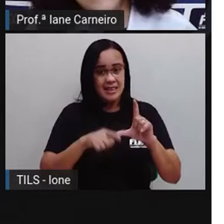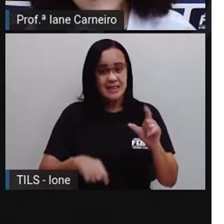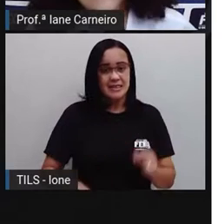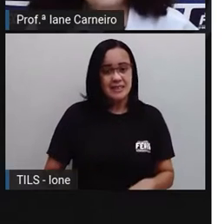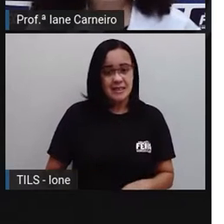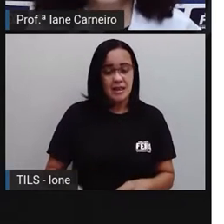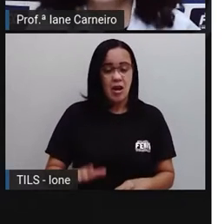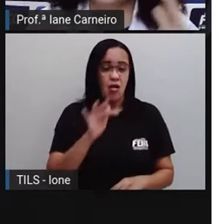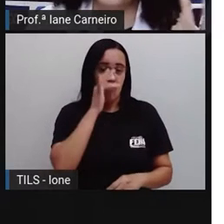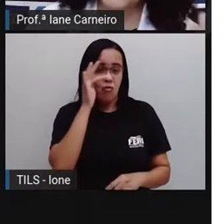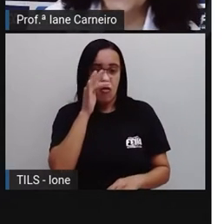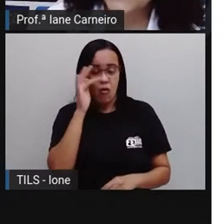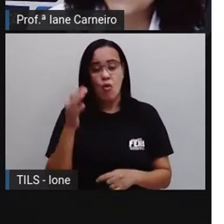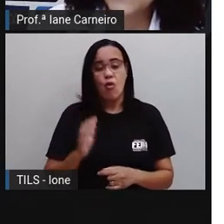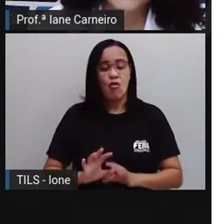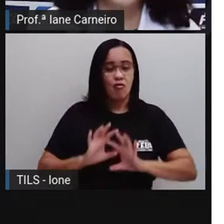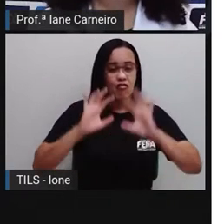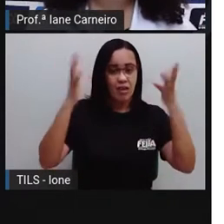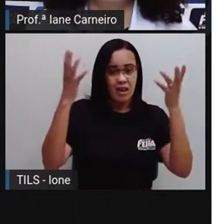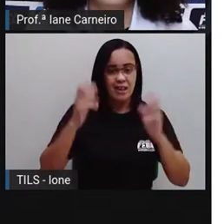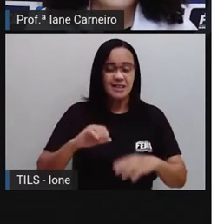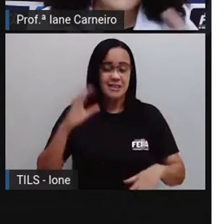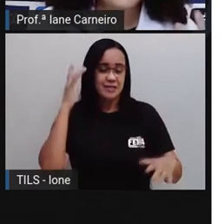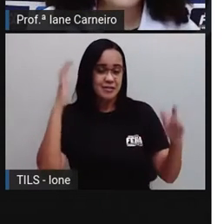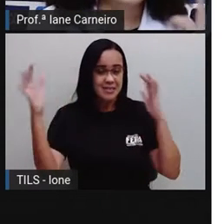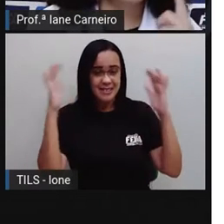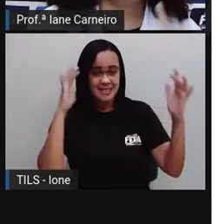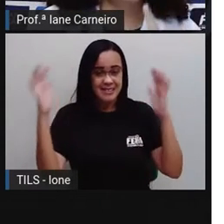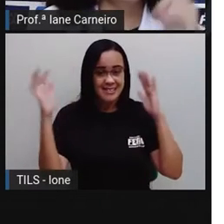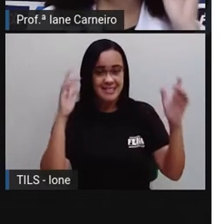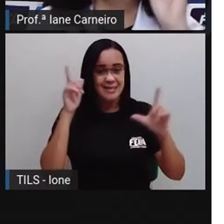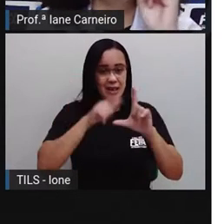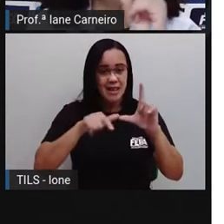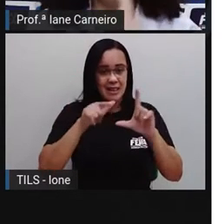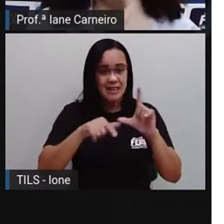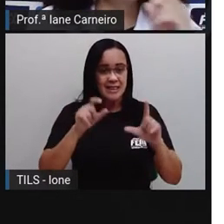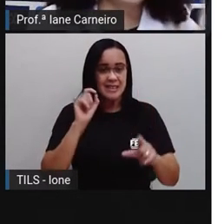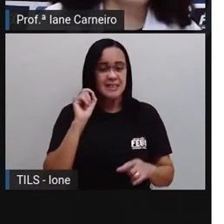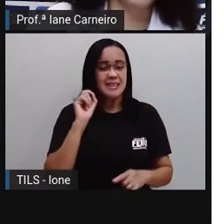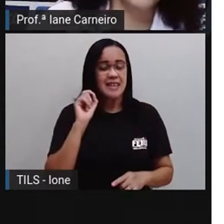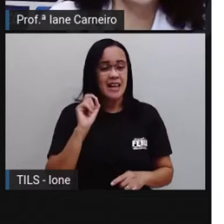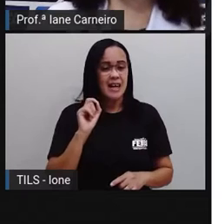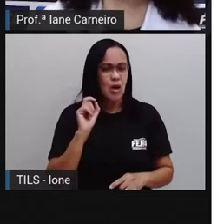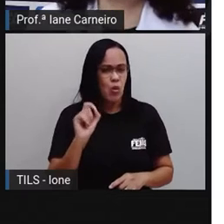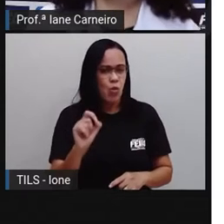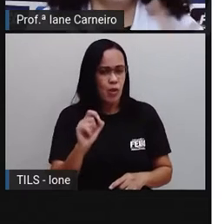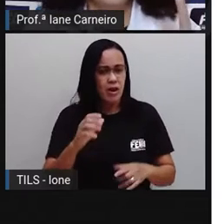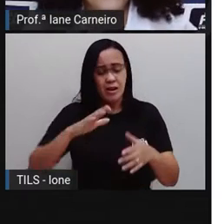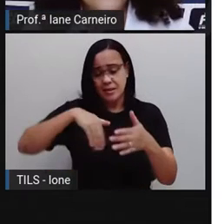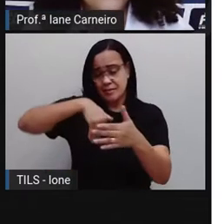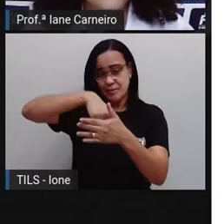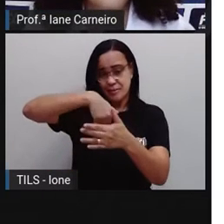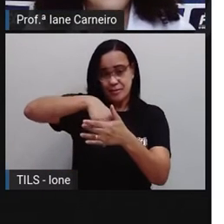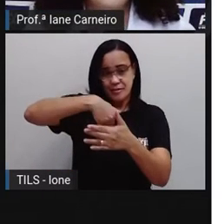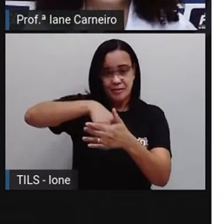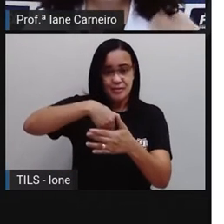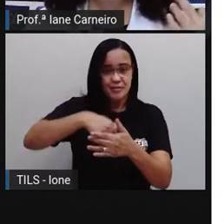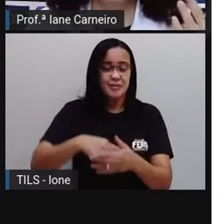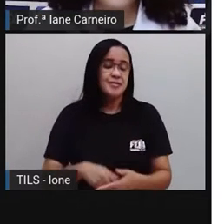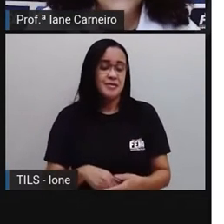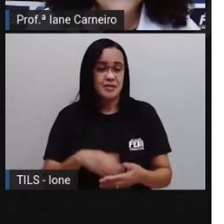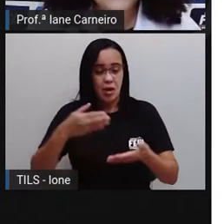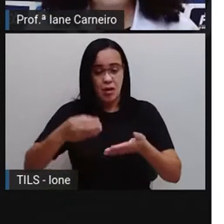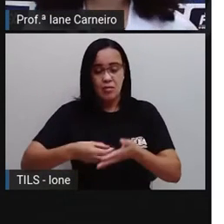panfarra, fantasia, é a letra de futebol, farofa,